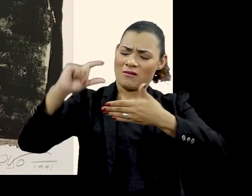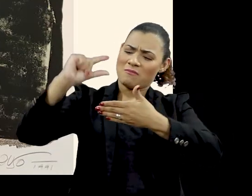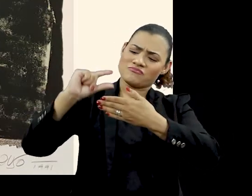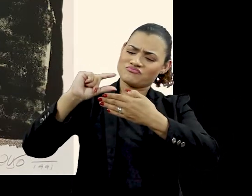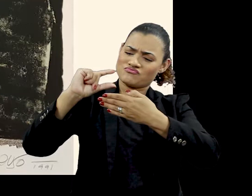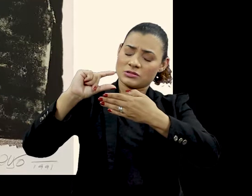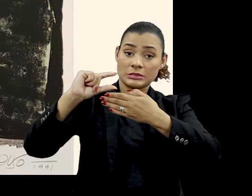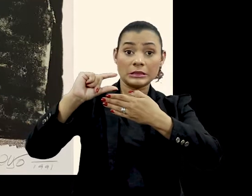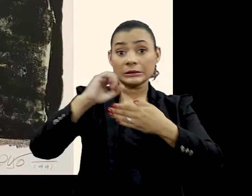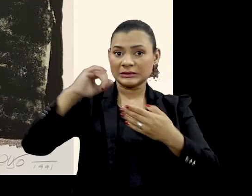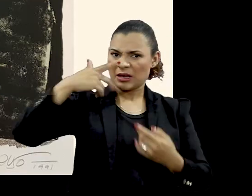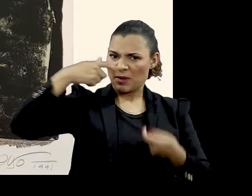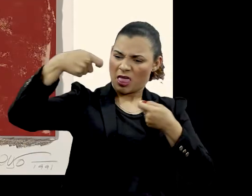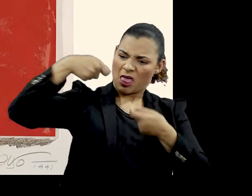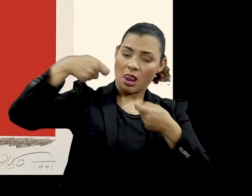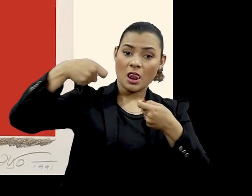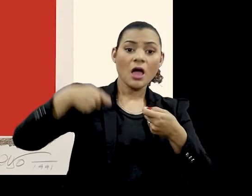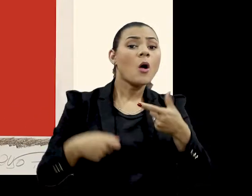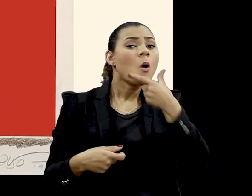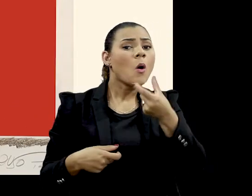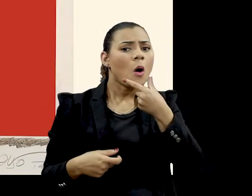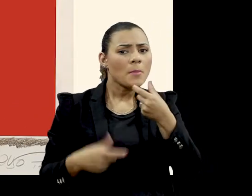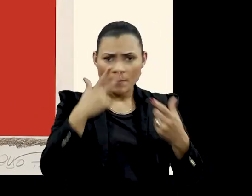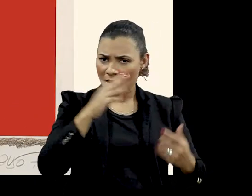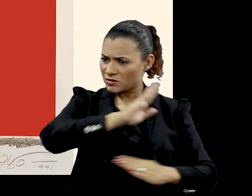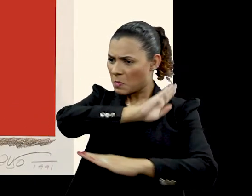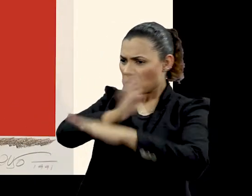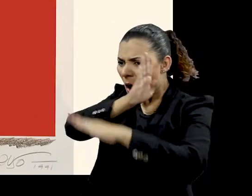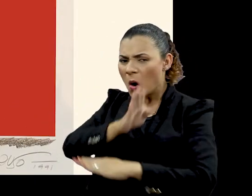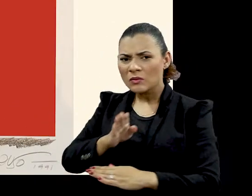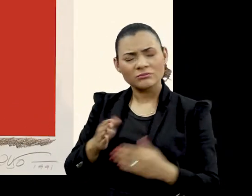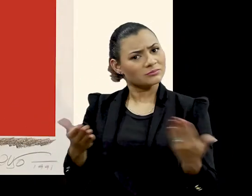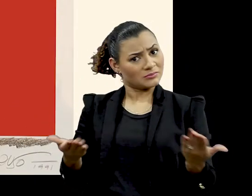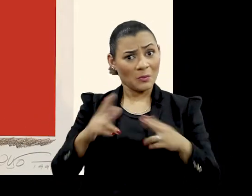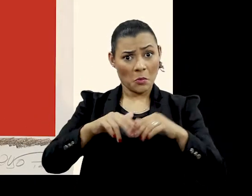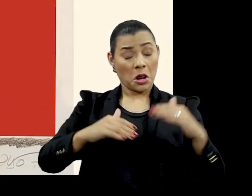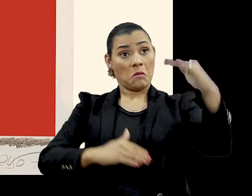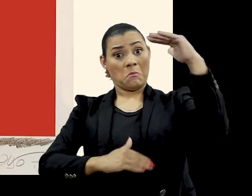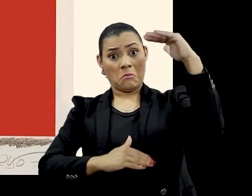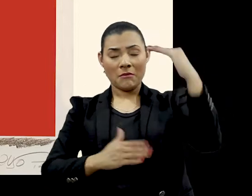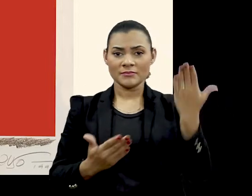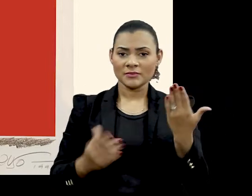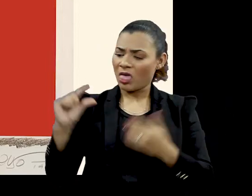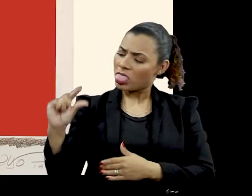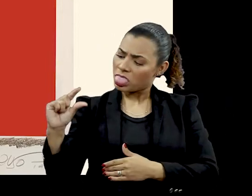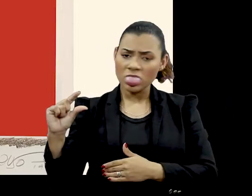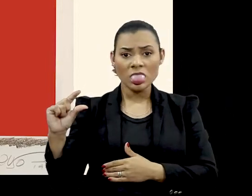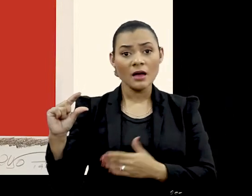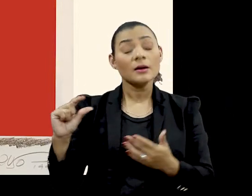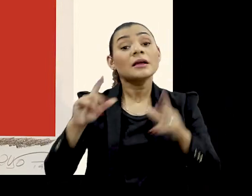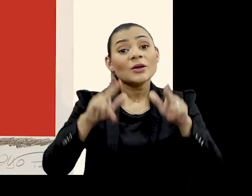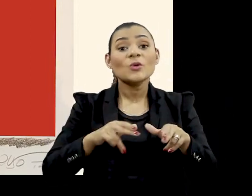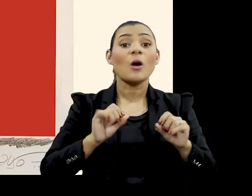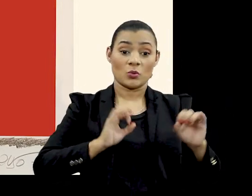Bom, se eles estivessem brigando O homem maior parece que ganharia do homem menor Por uma questão de tamanho, né? Em uma luta,